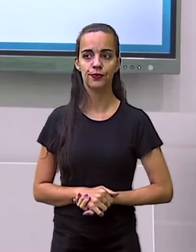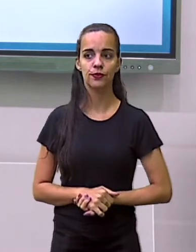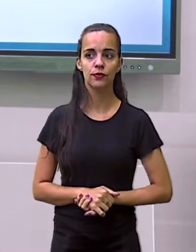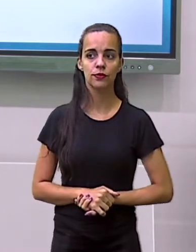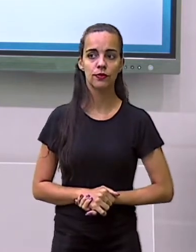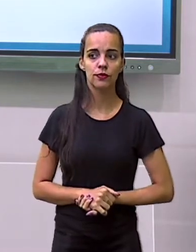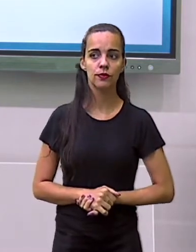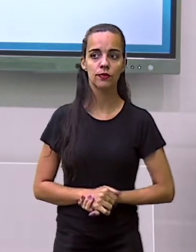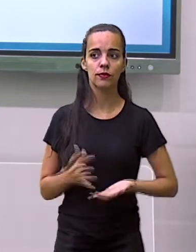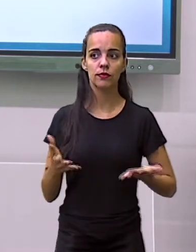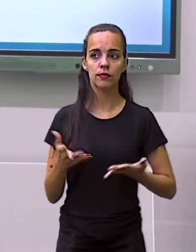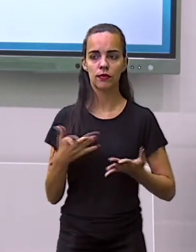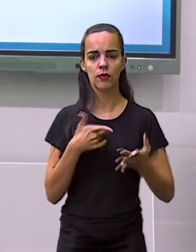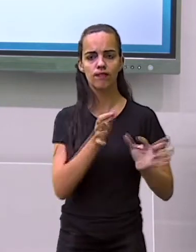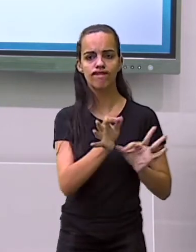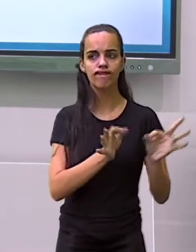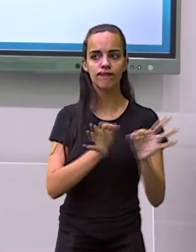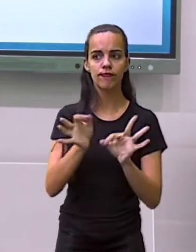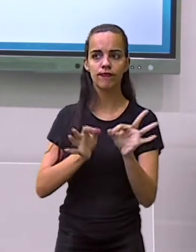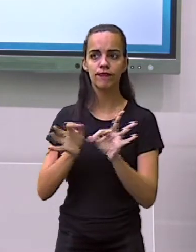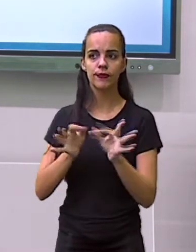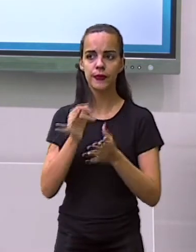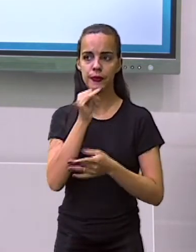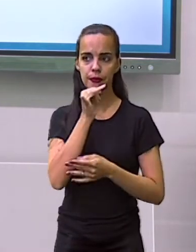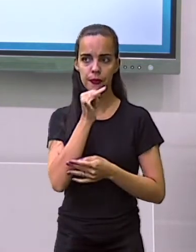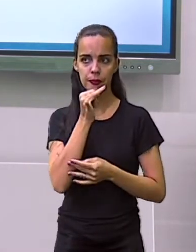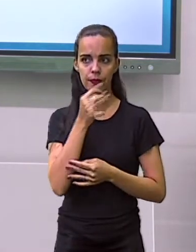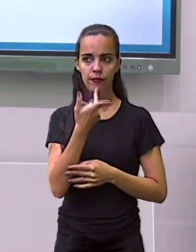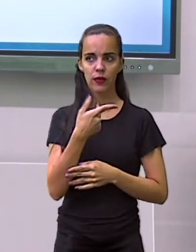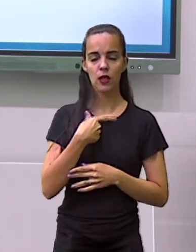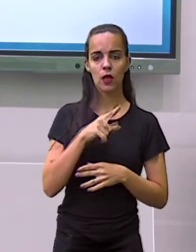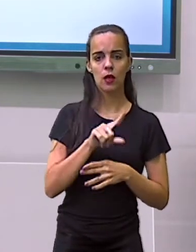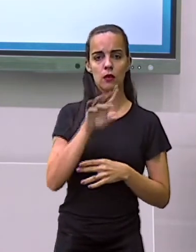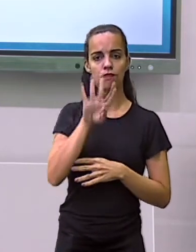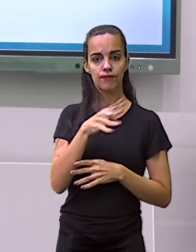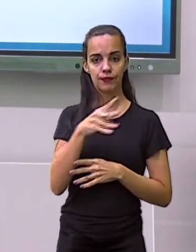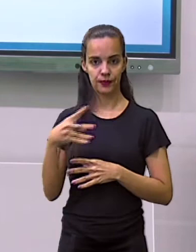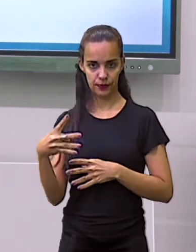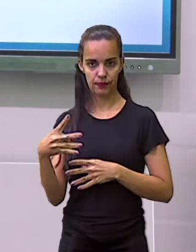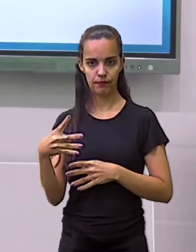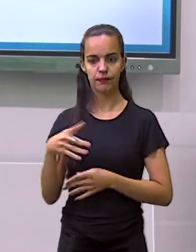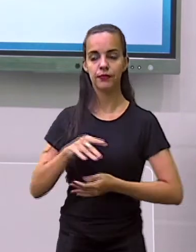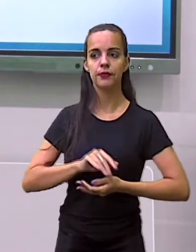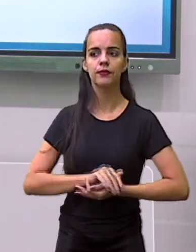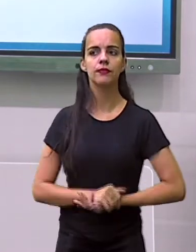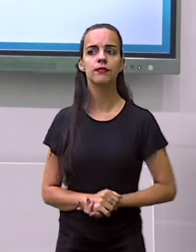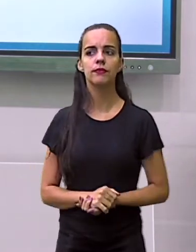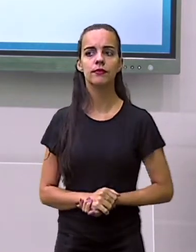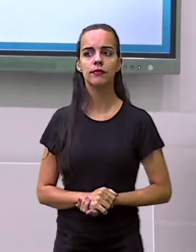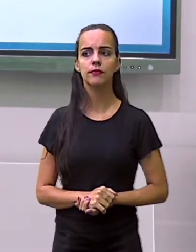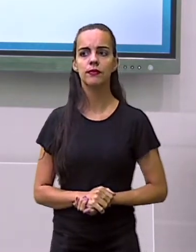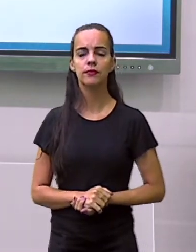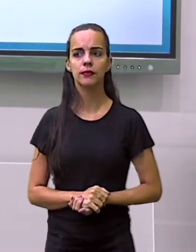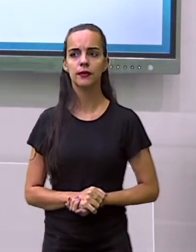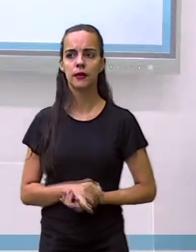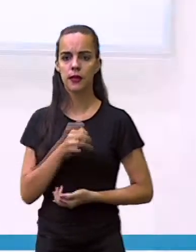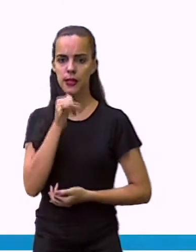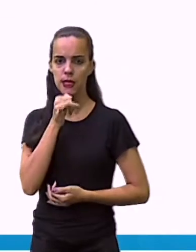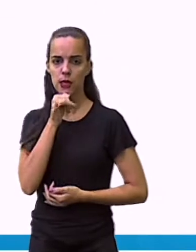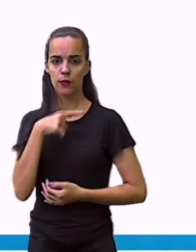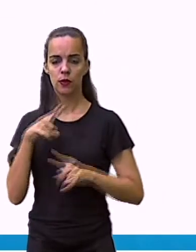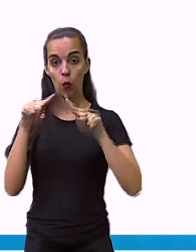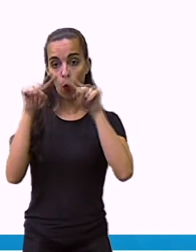Nós vamos organizar agora dados em tabelas, ok? Então nós temos aqui um